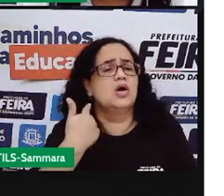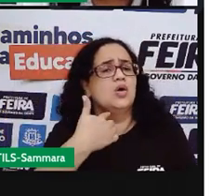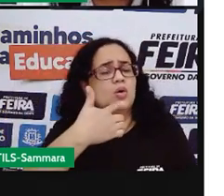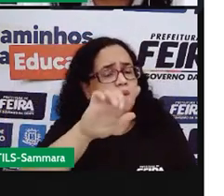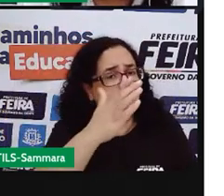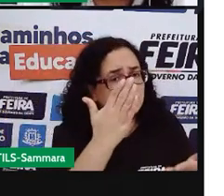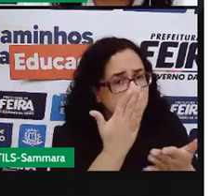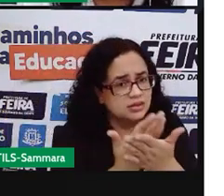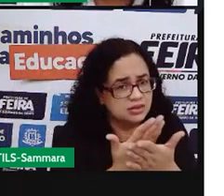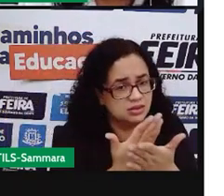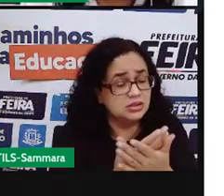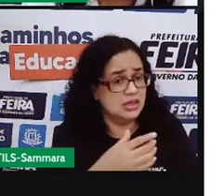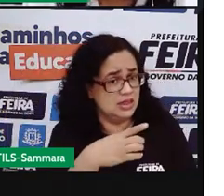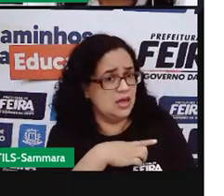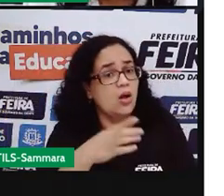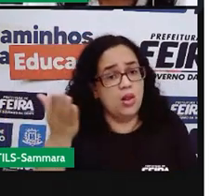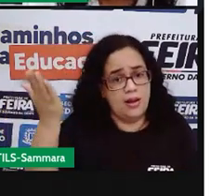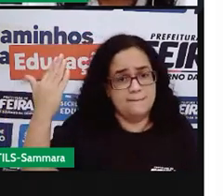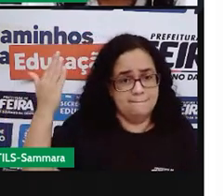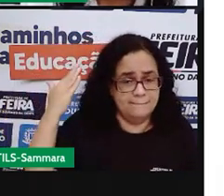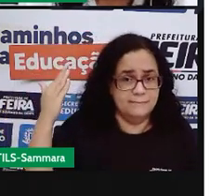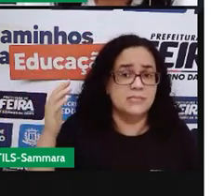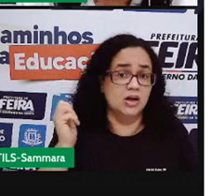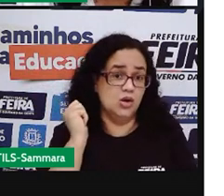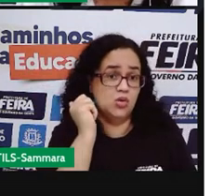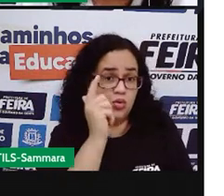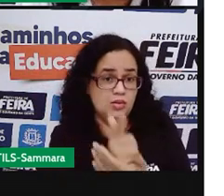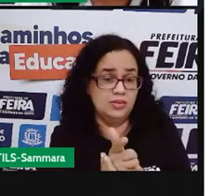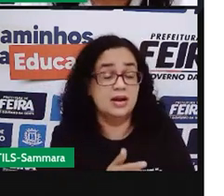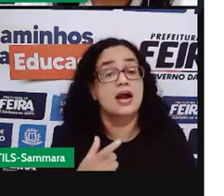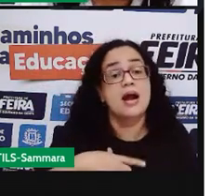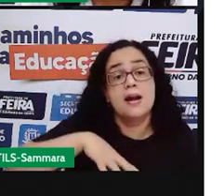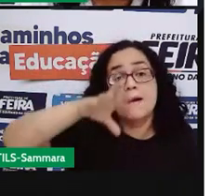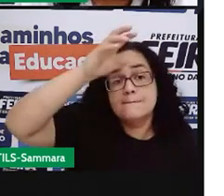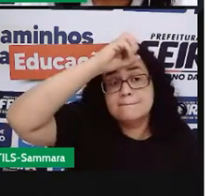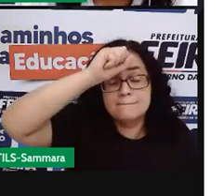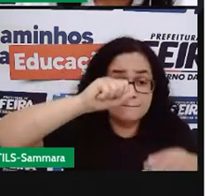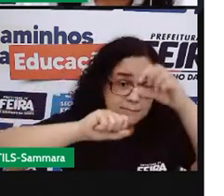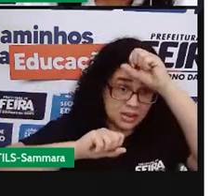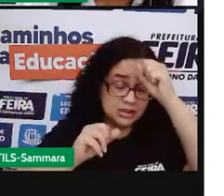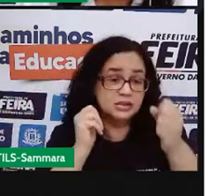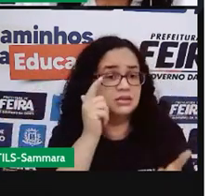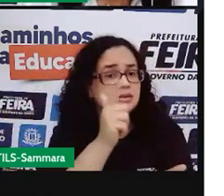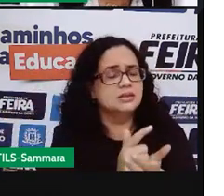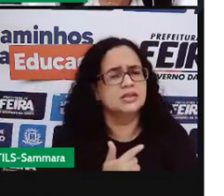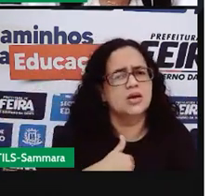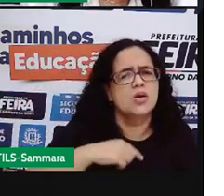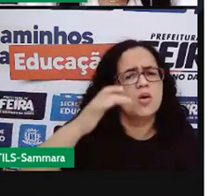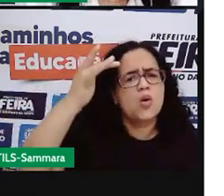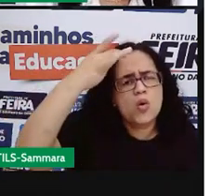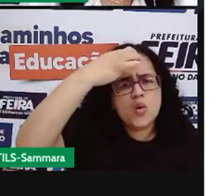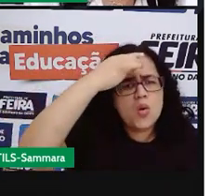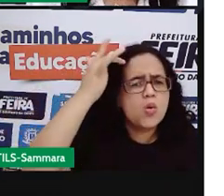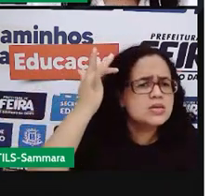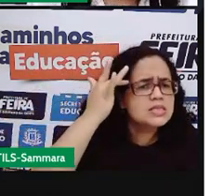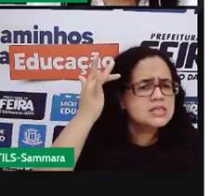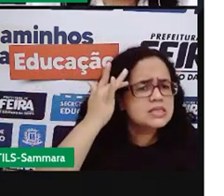aula nós tivemos sobre consumo, nós aprendemos sobre o consumo consciente. A gente deve